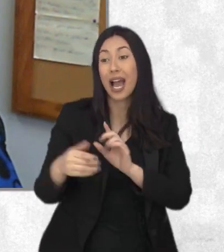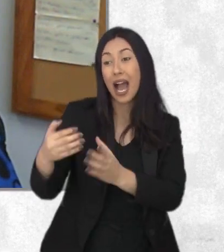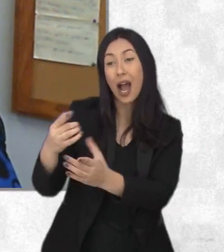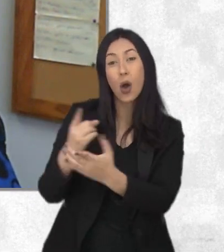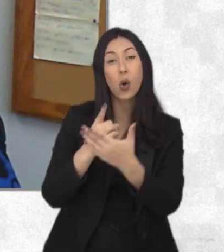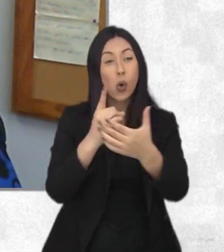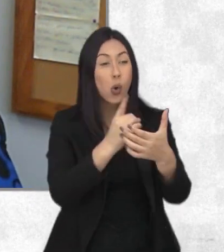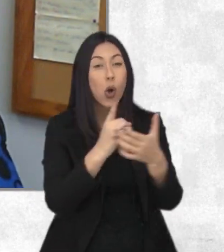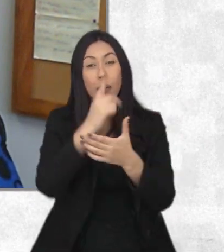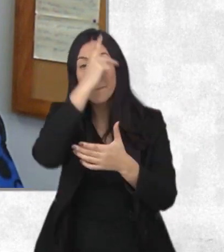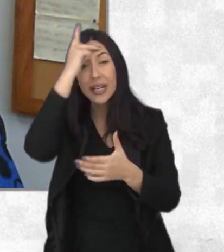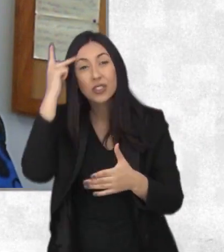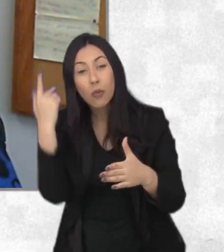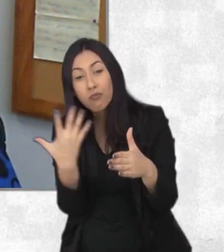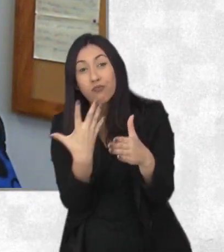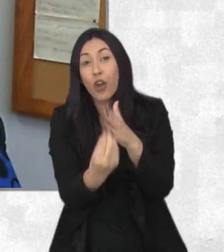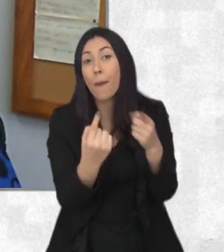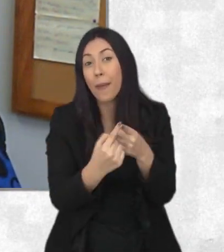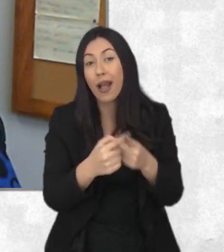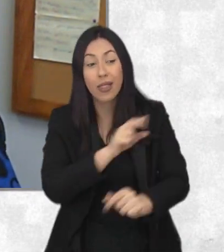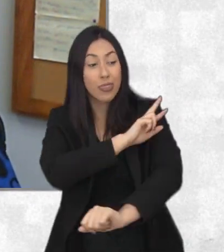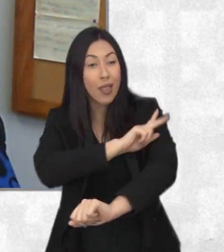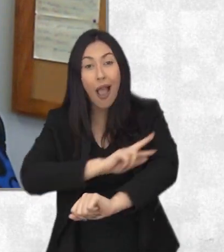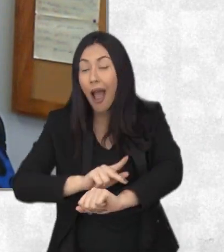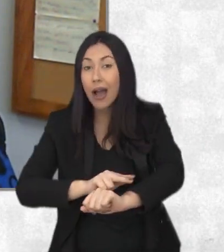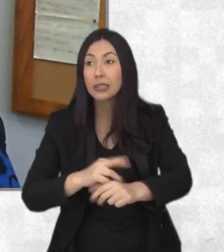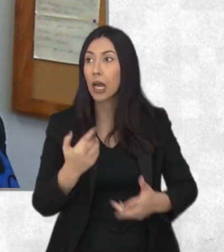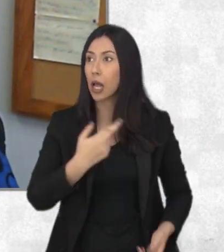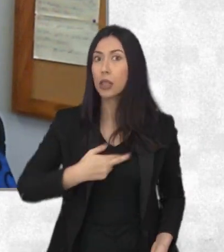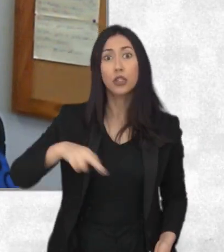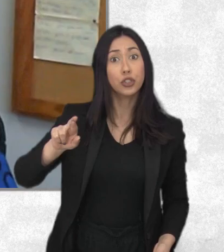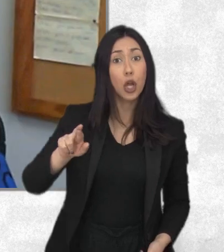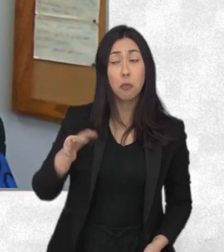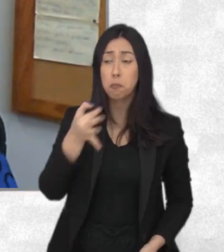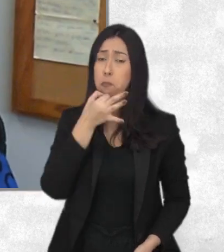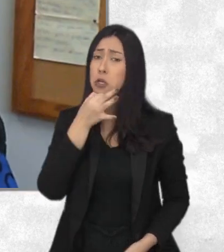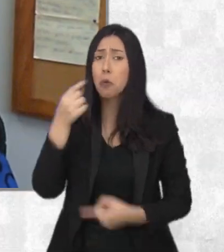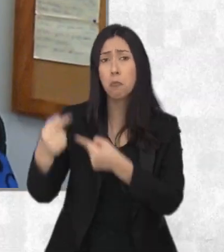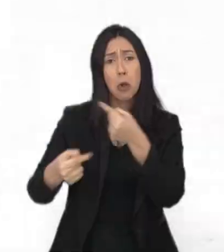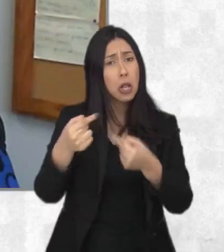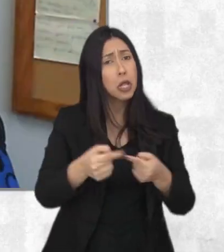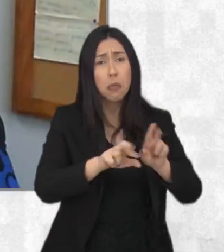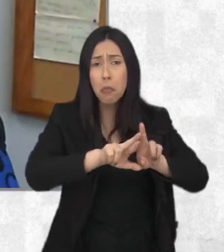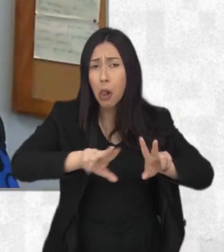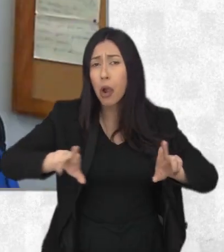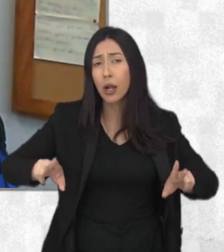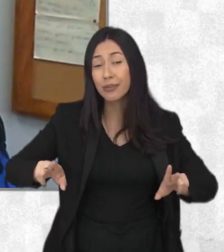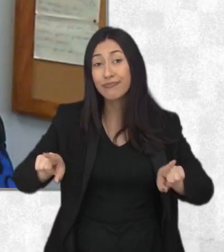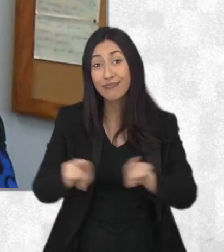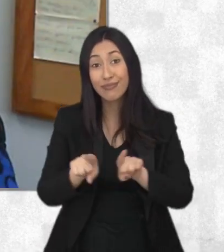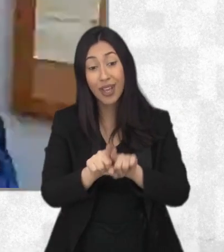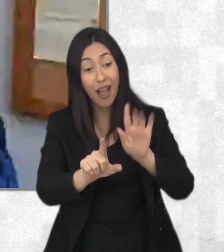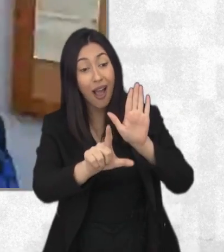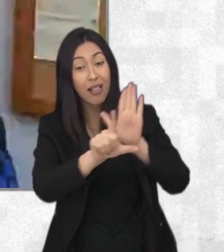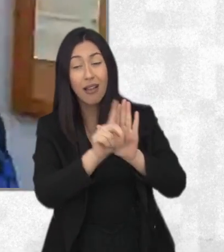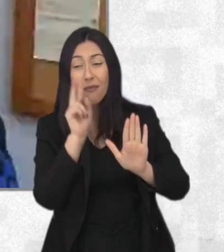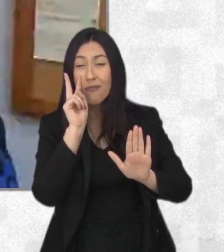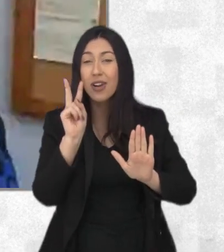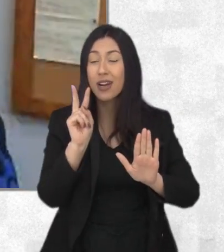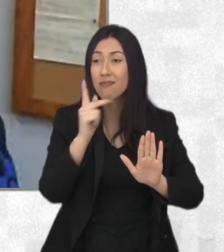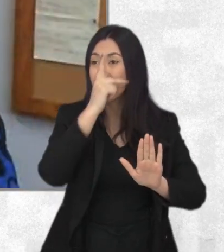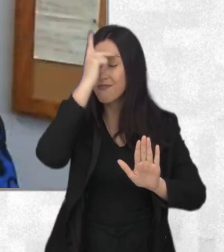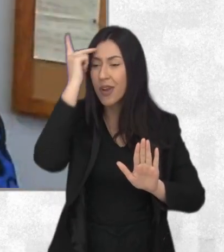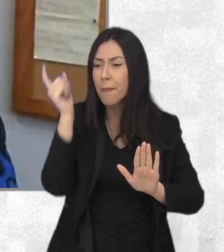perseguição por motivos de raça religião nacionalidade grupo social ou opinião política. A nossa lei também considera como